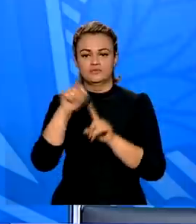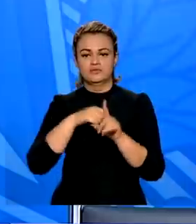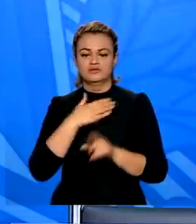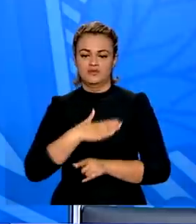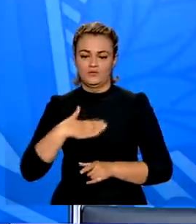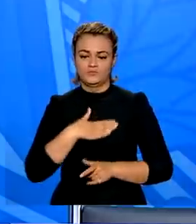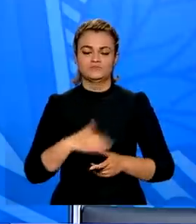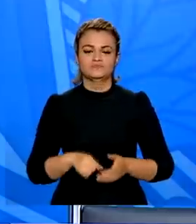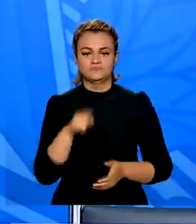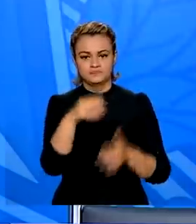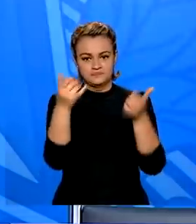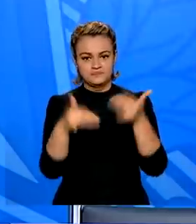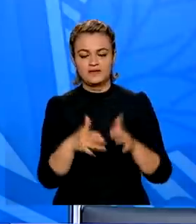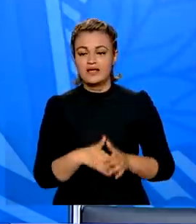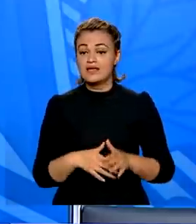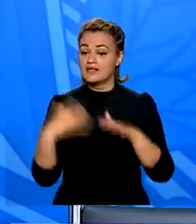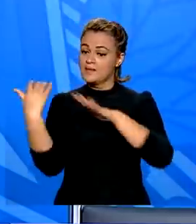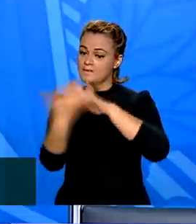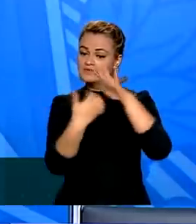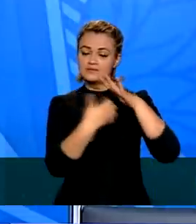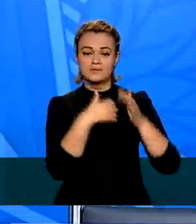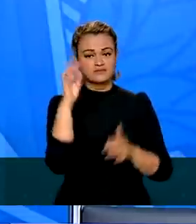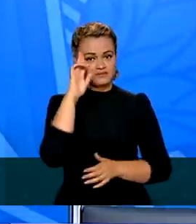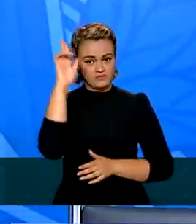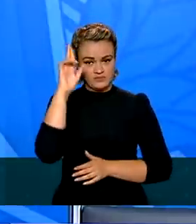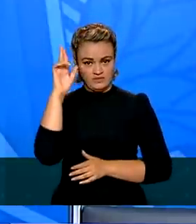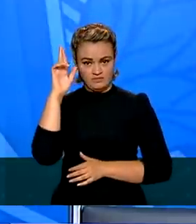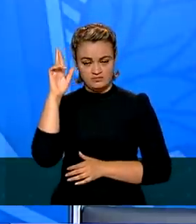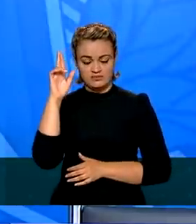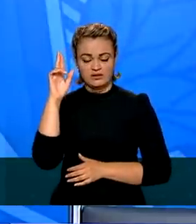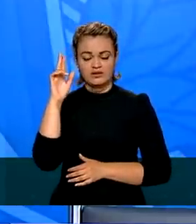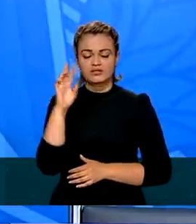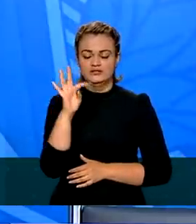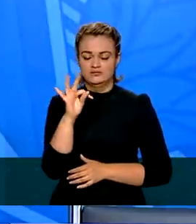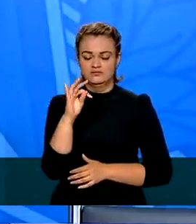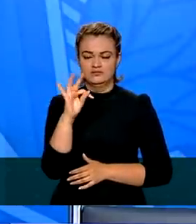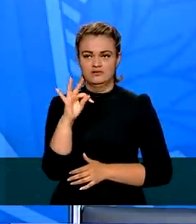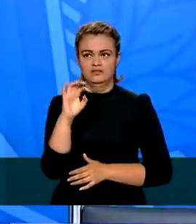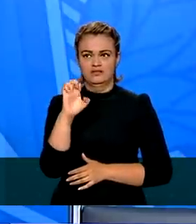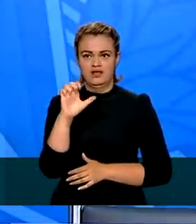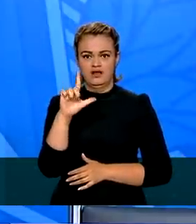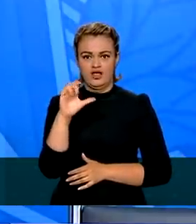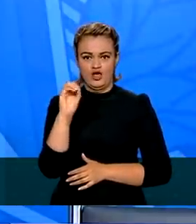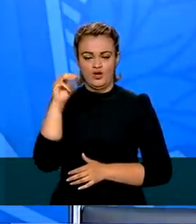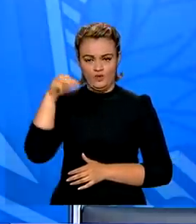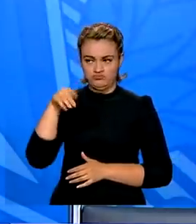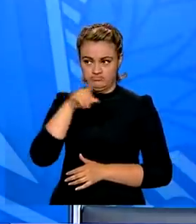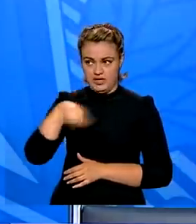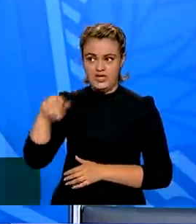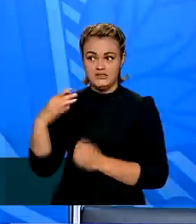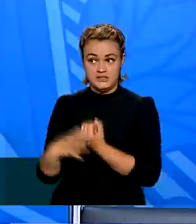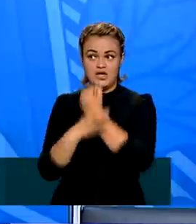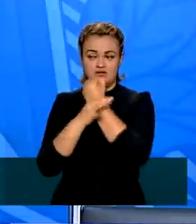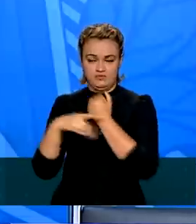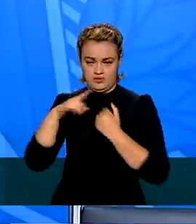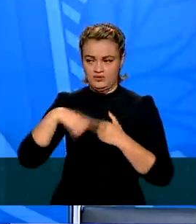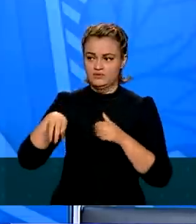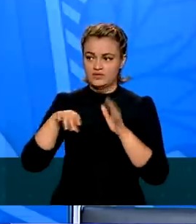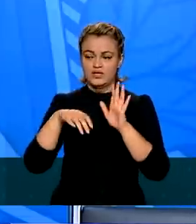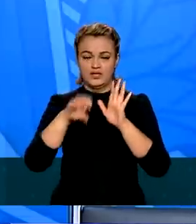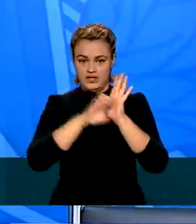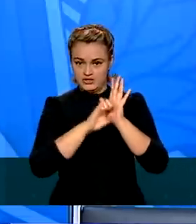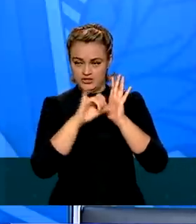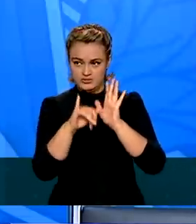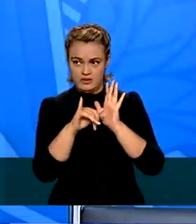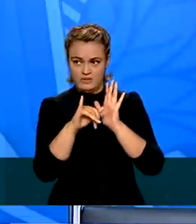As próprias empresas de telecom têm nos garantido que as obrigações de edital, que é colocar